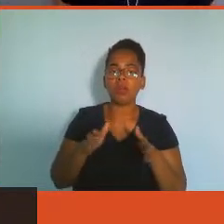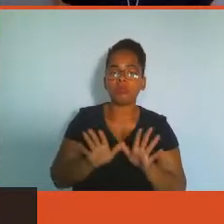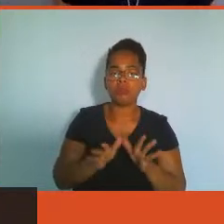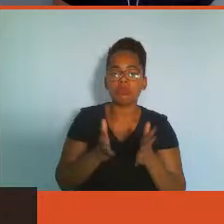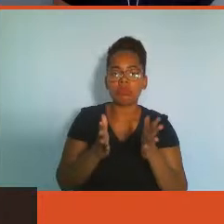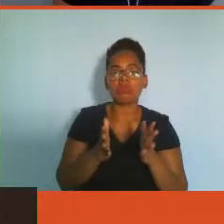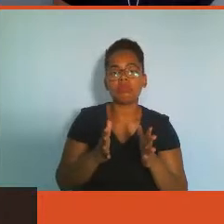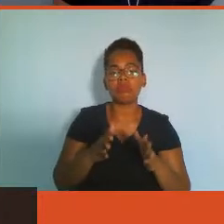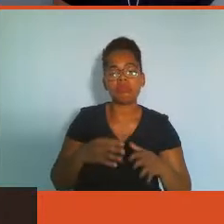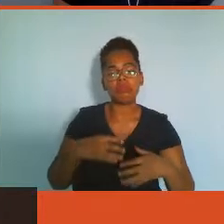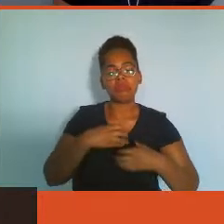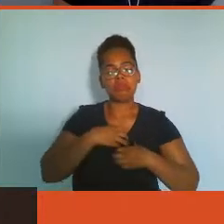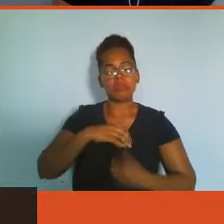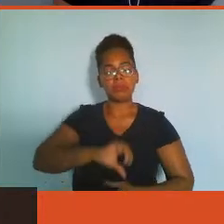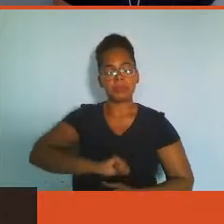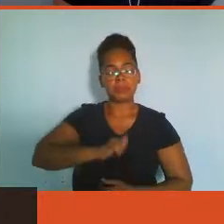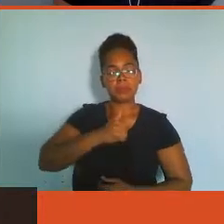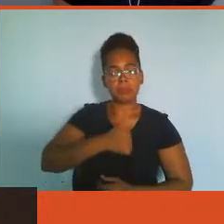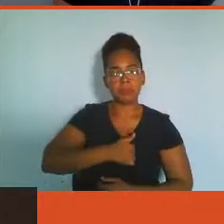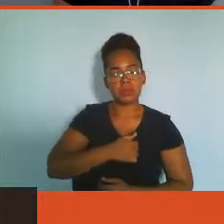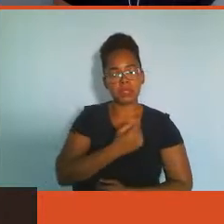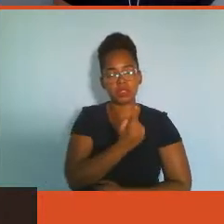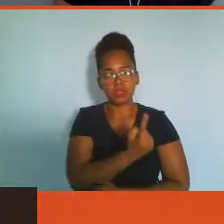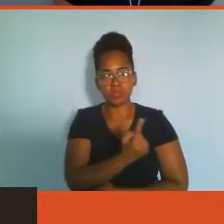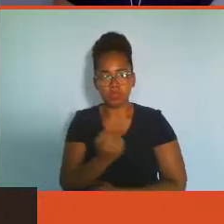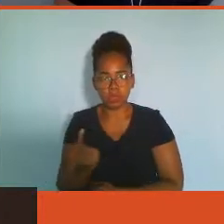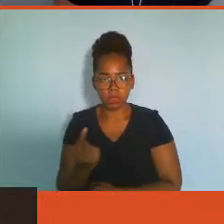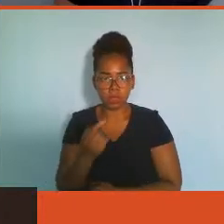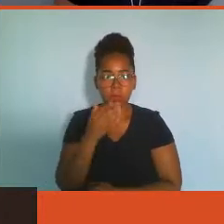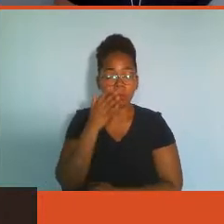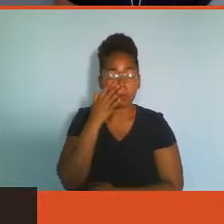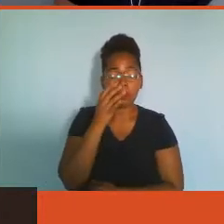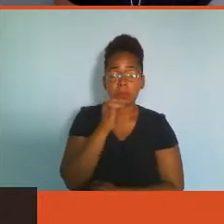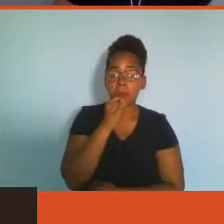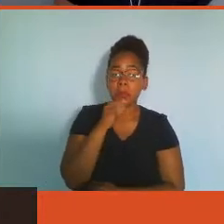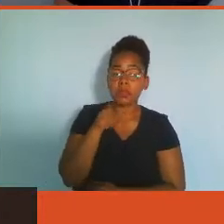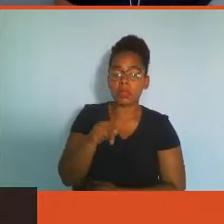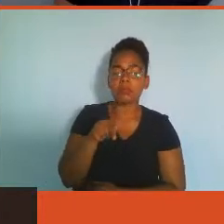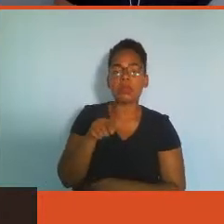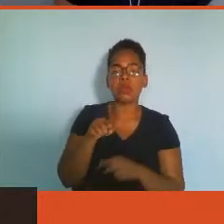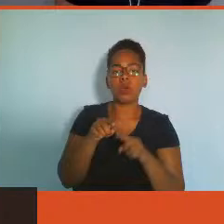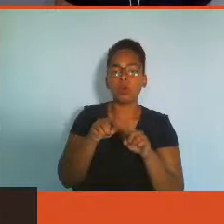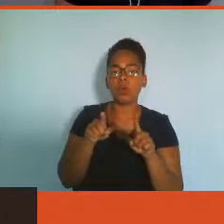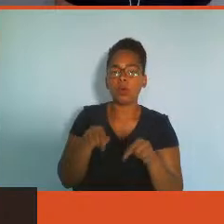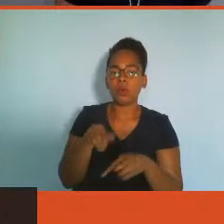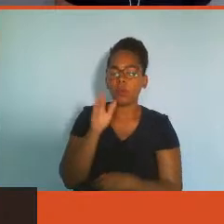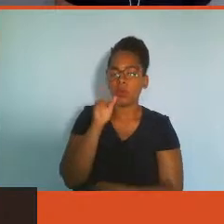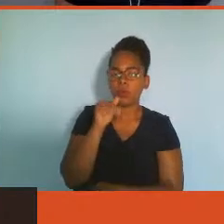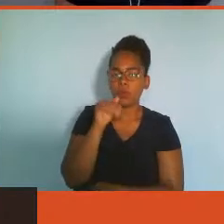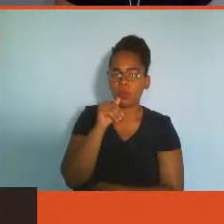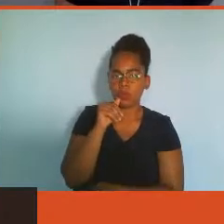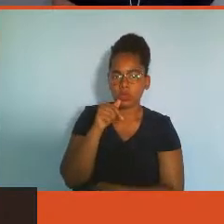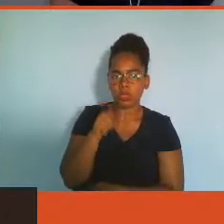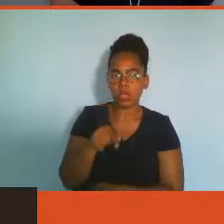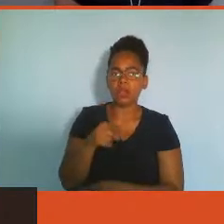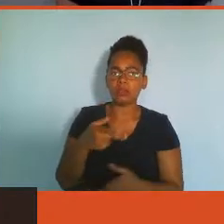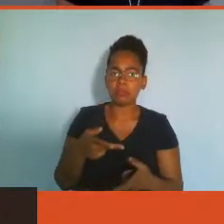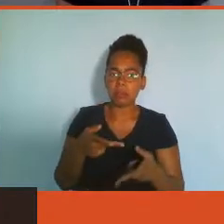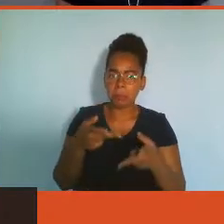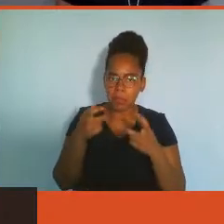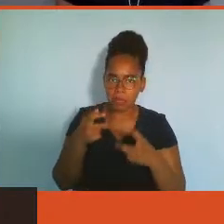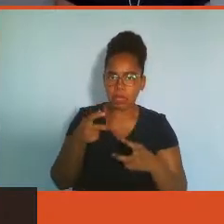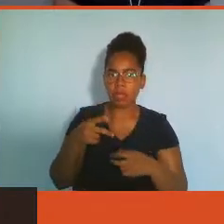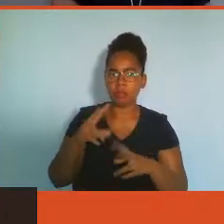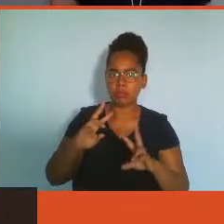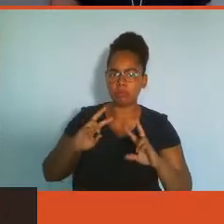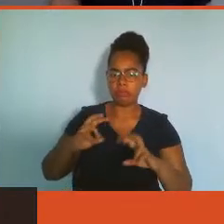colaborador ele percebe essa mudança individual e isso reflete também esse propósito que ele tem na empresa, as coisas vão se